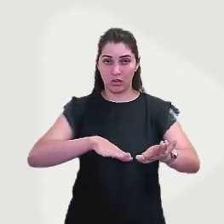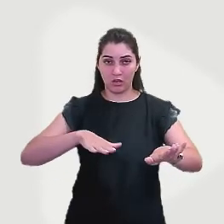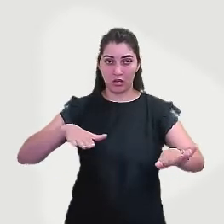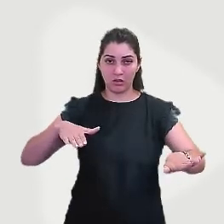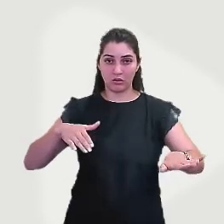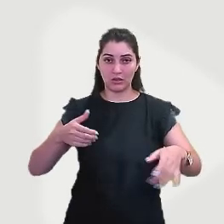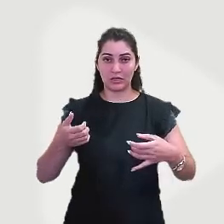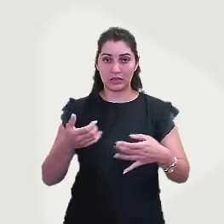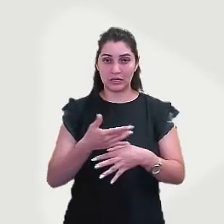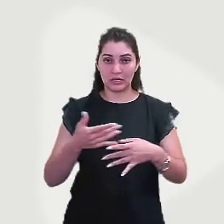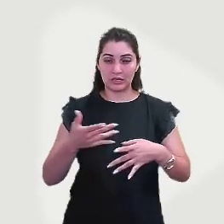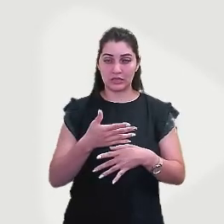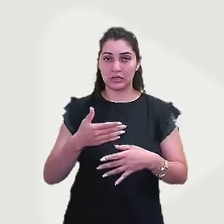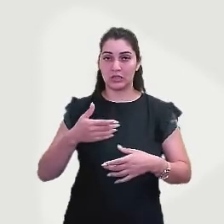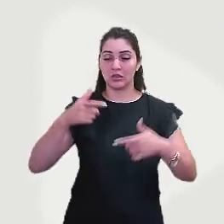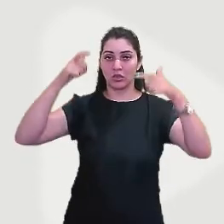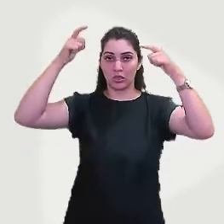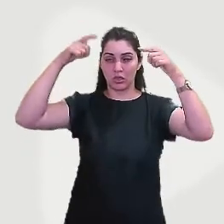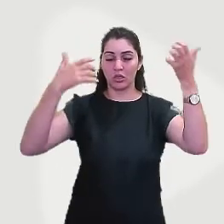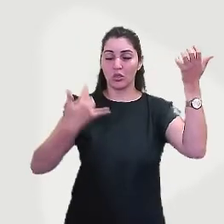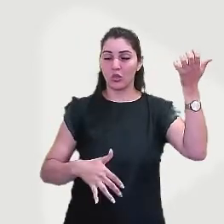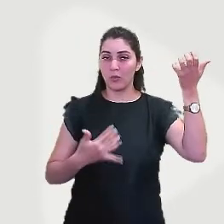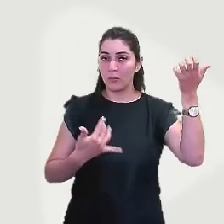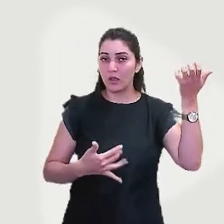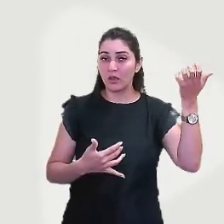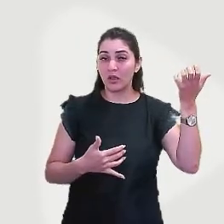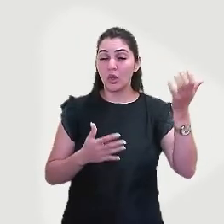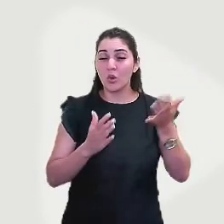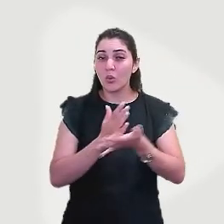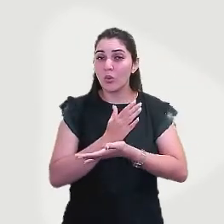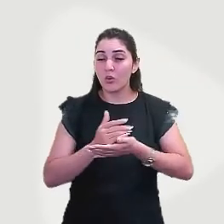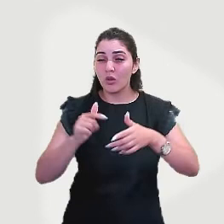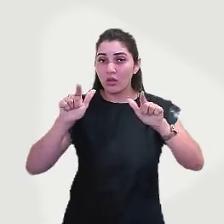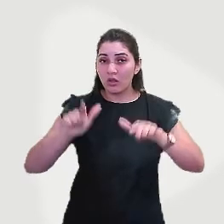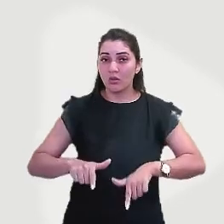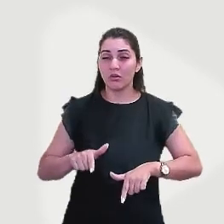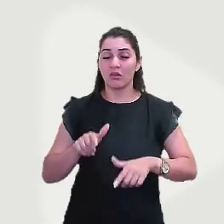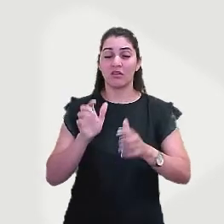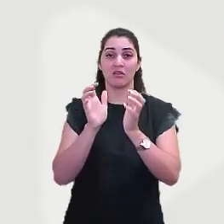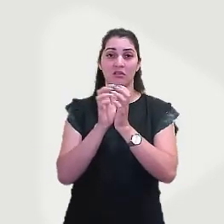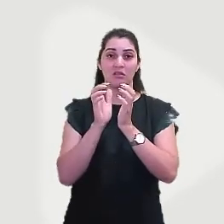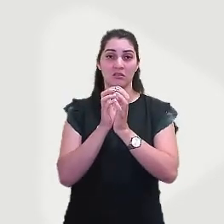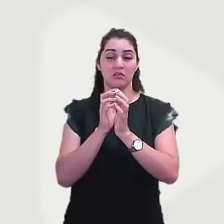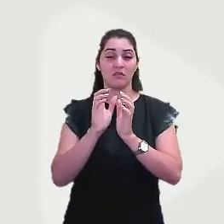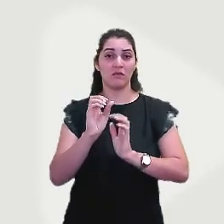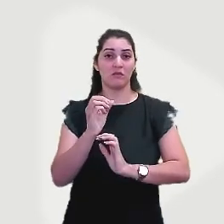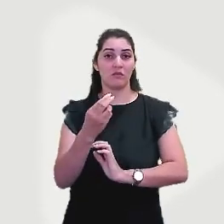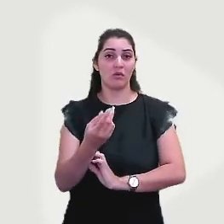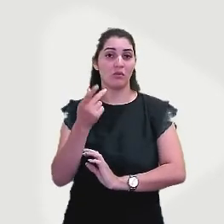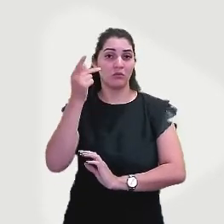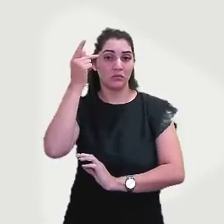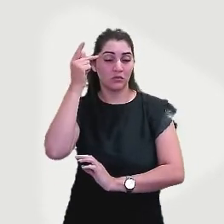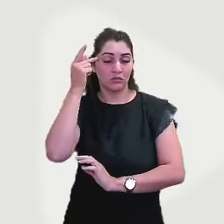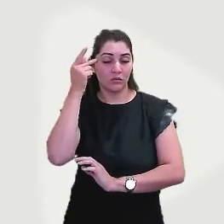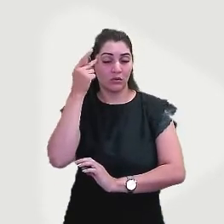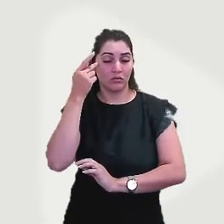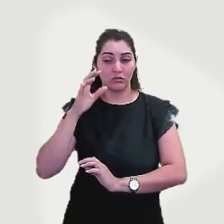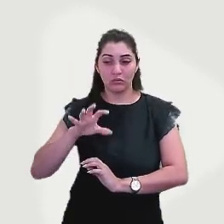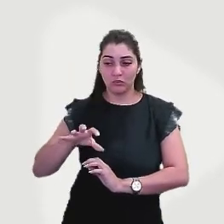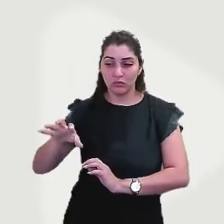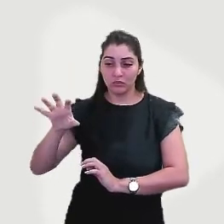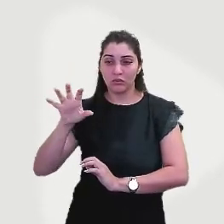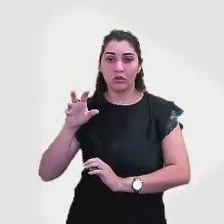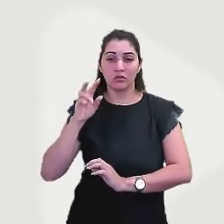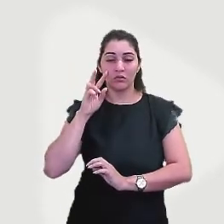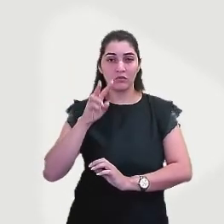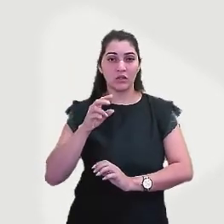em qualquer lugar que você passar aqui no Recife, se você for a São Paulo, em várias regiões onde você vai vendo nas grandes cidades como